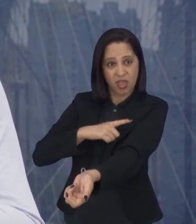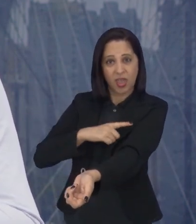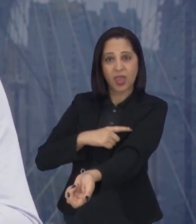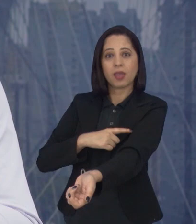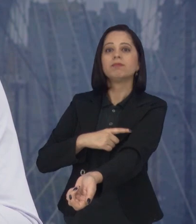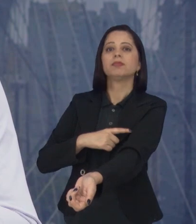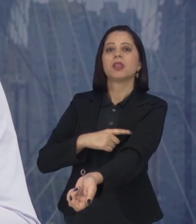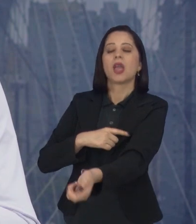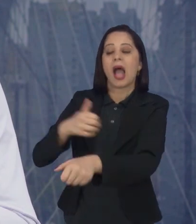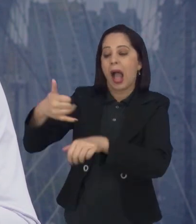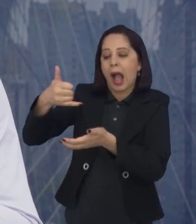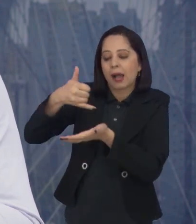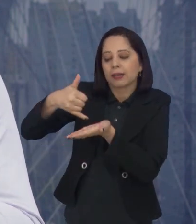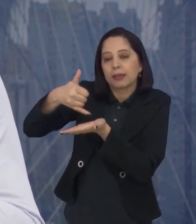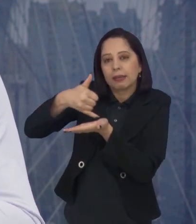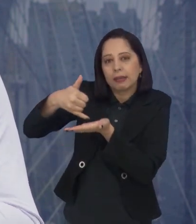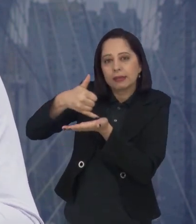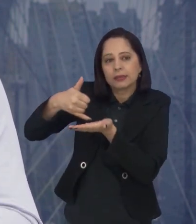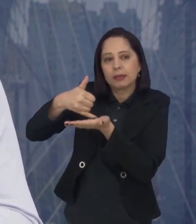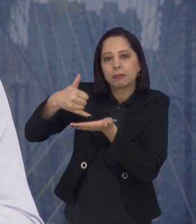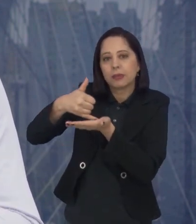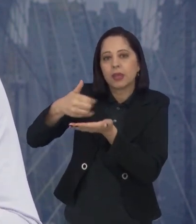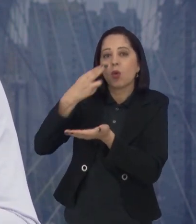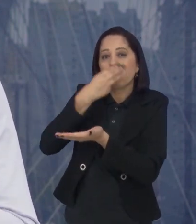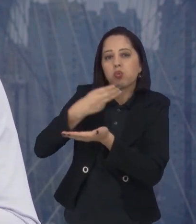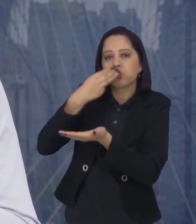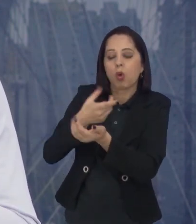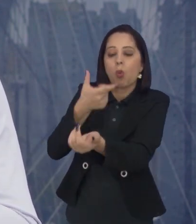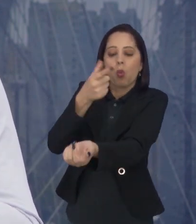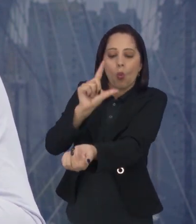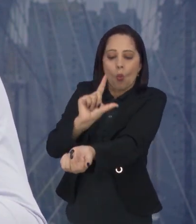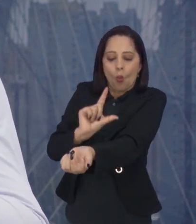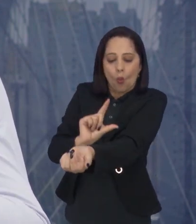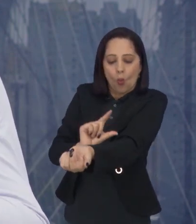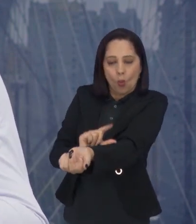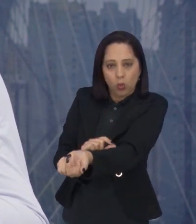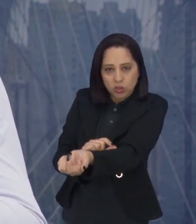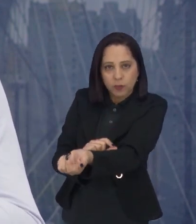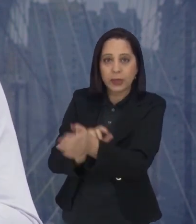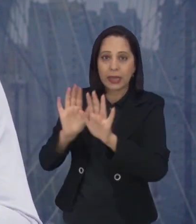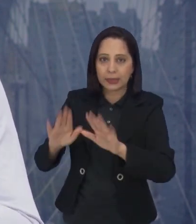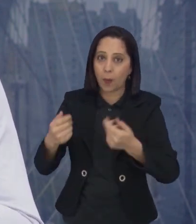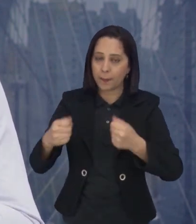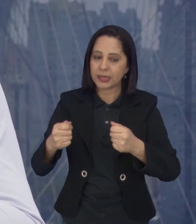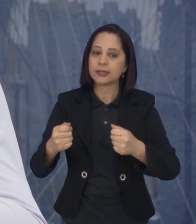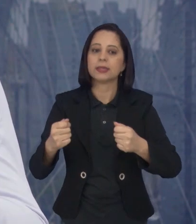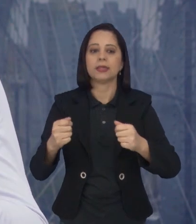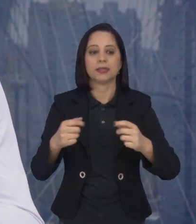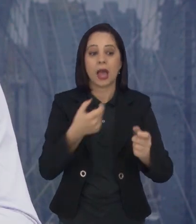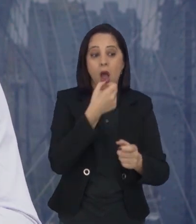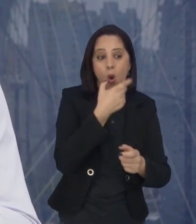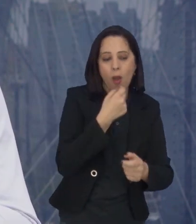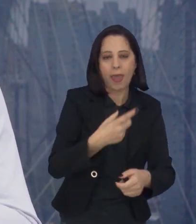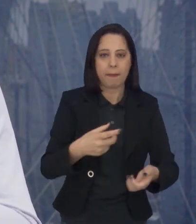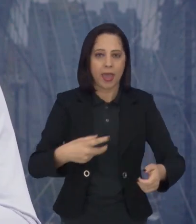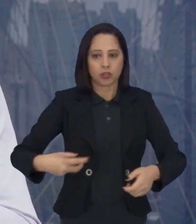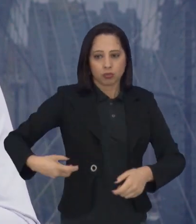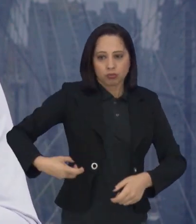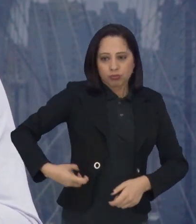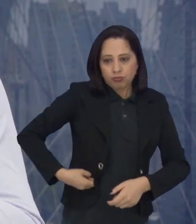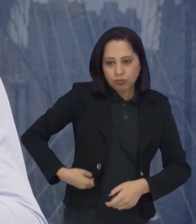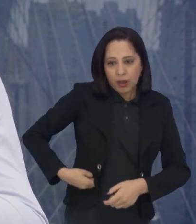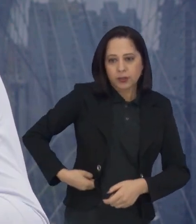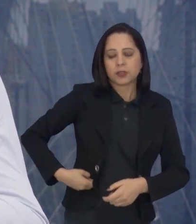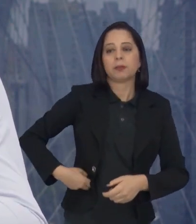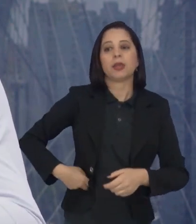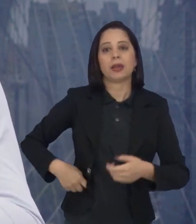começam a fazer o uso dos cannabinoides, também tem que pedir para o médico da família estar ajustando se faz uso de insulina ou um medicamento para diabetes,